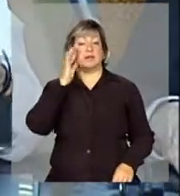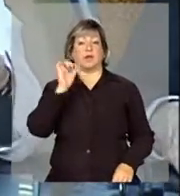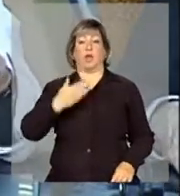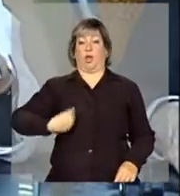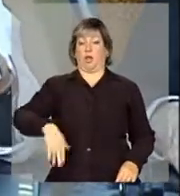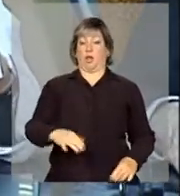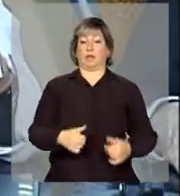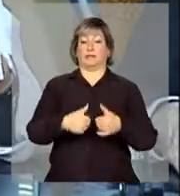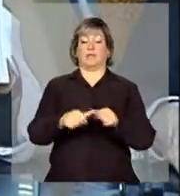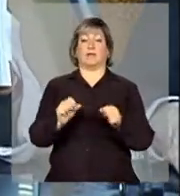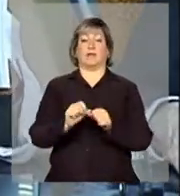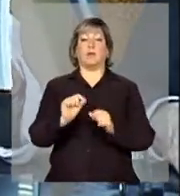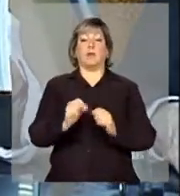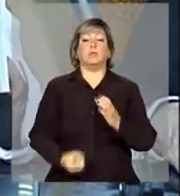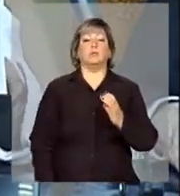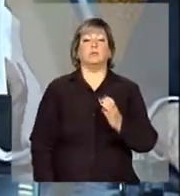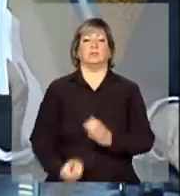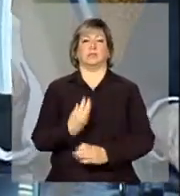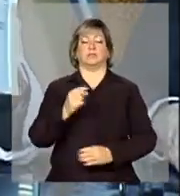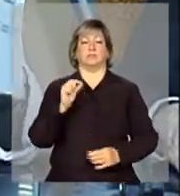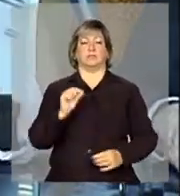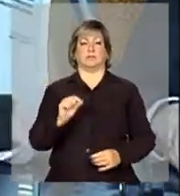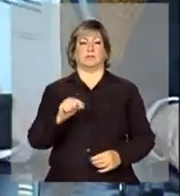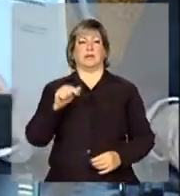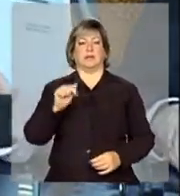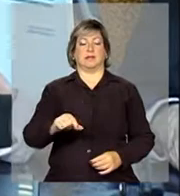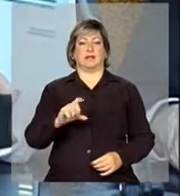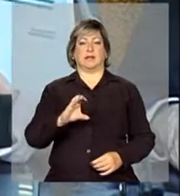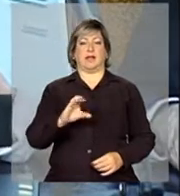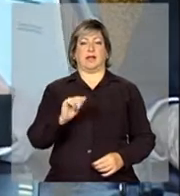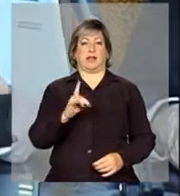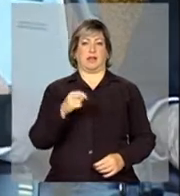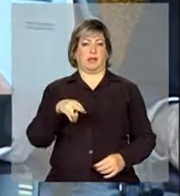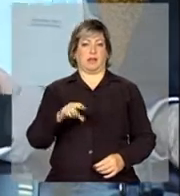fazendo o lançamento deste caderno,